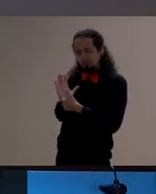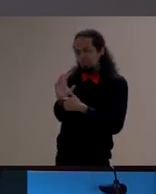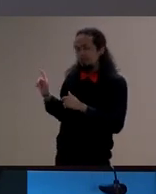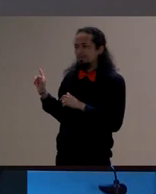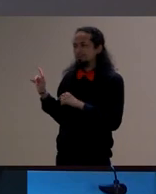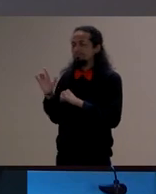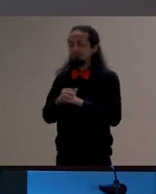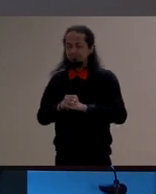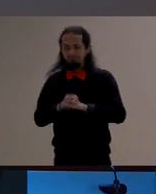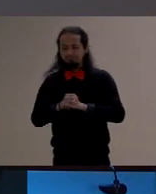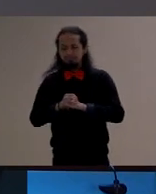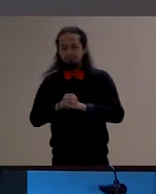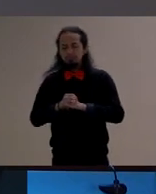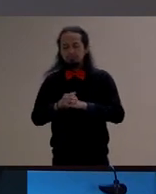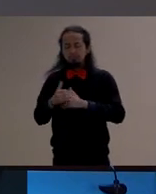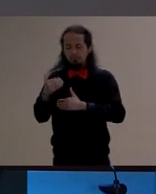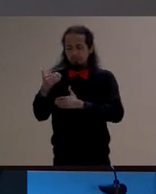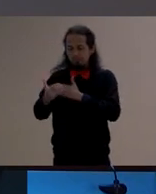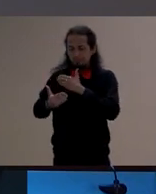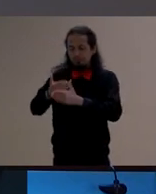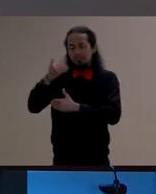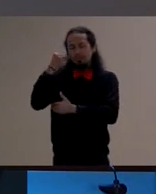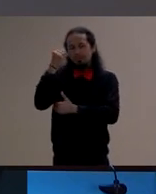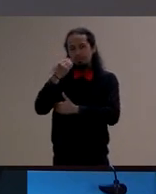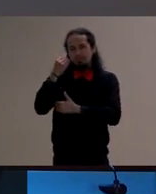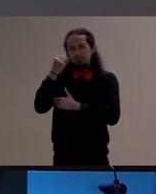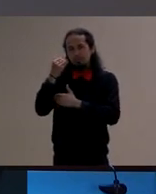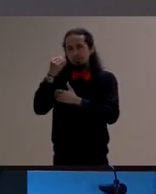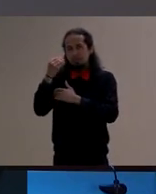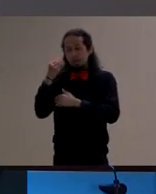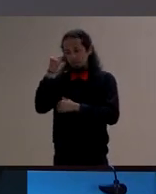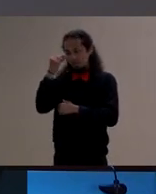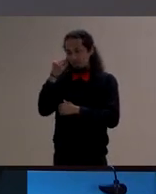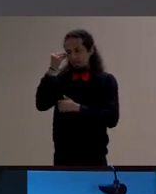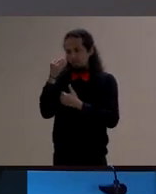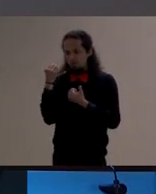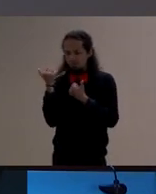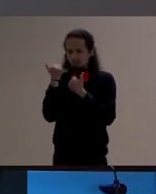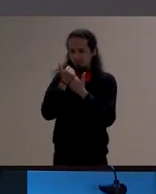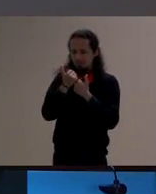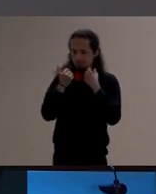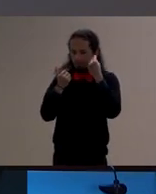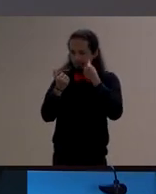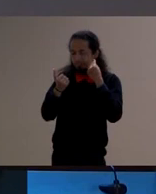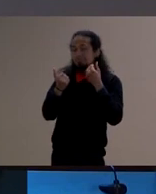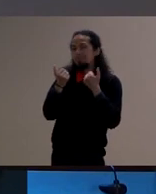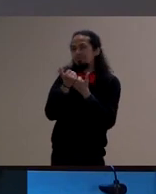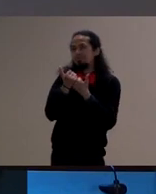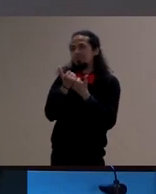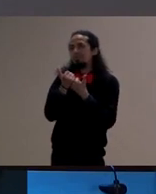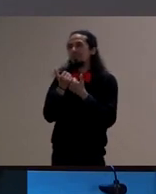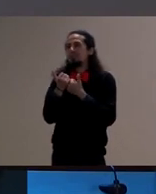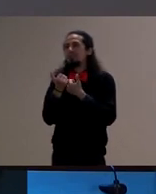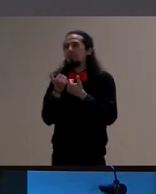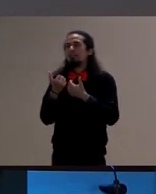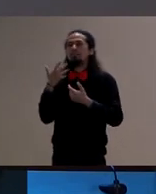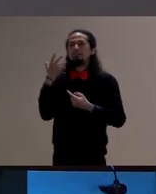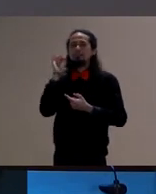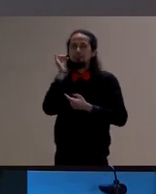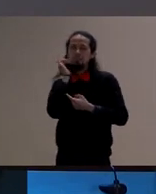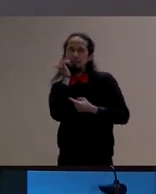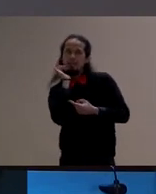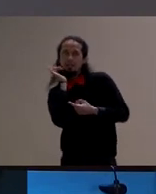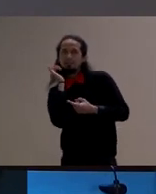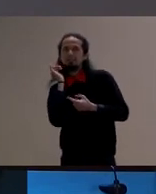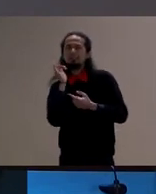a vivência substituindo a experiência porque também a informação substitui a narrativa e tem todas